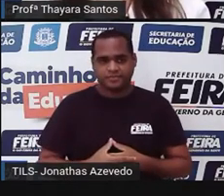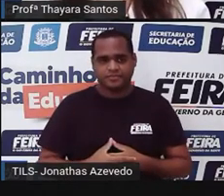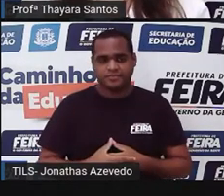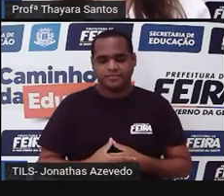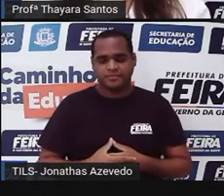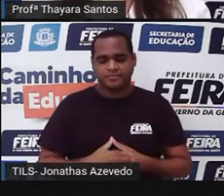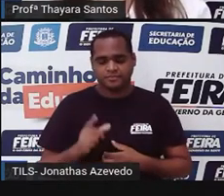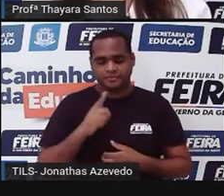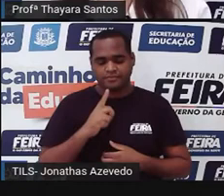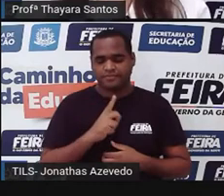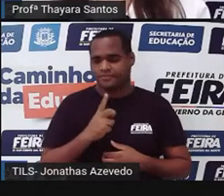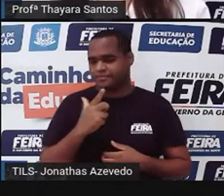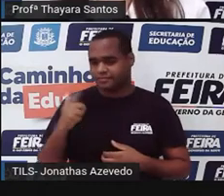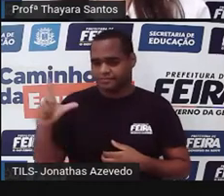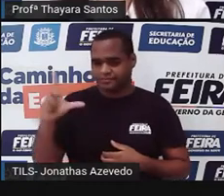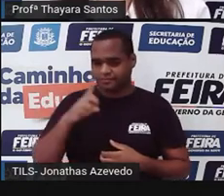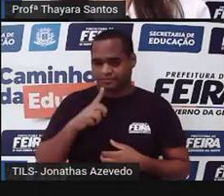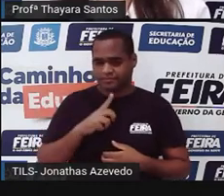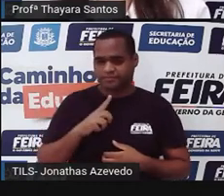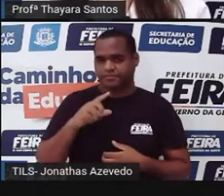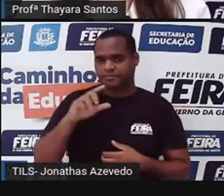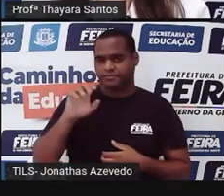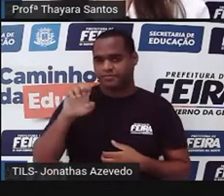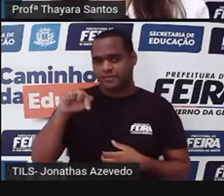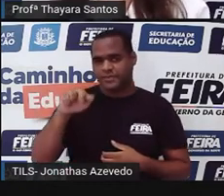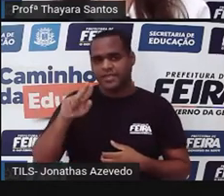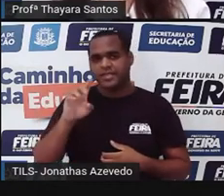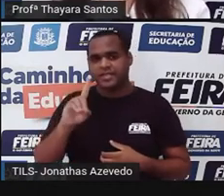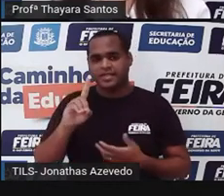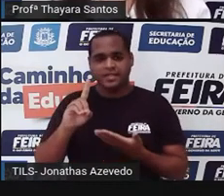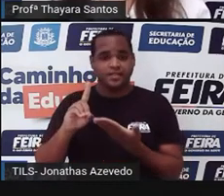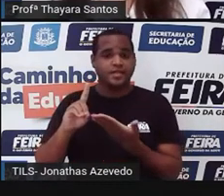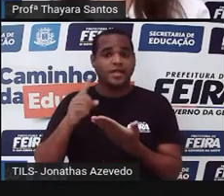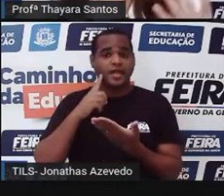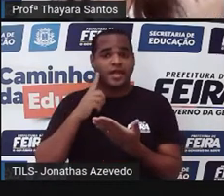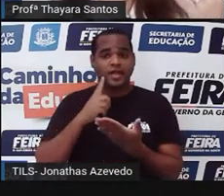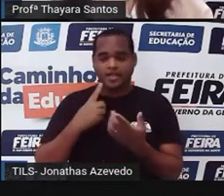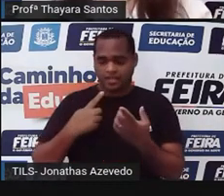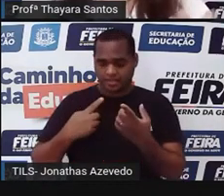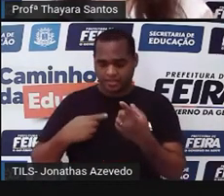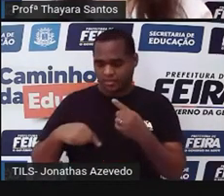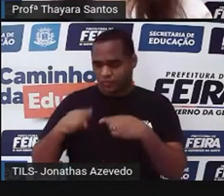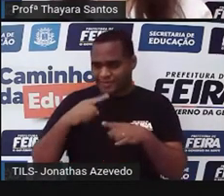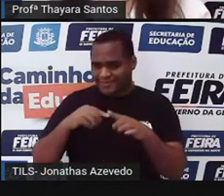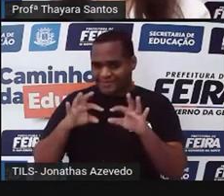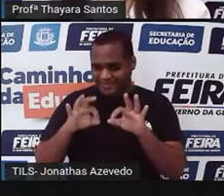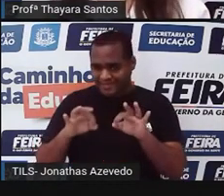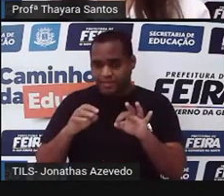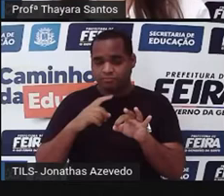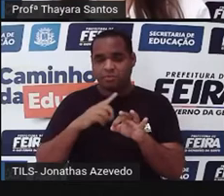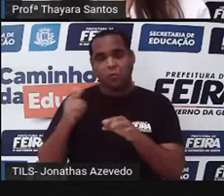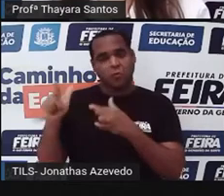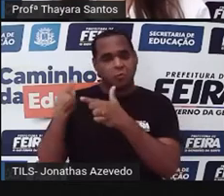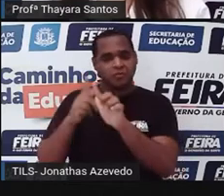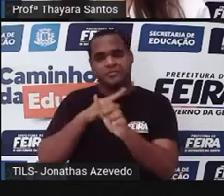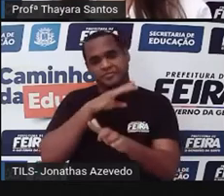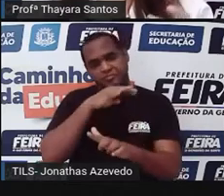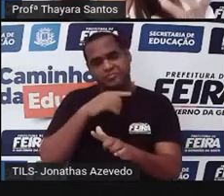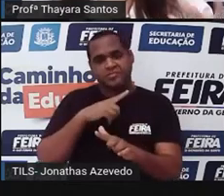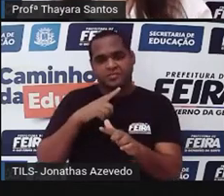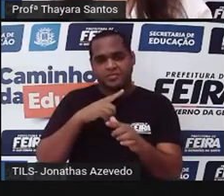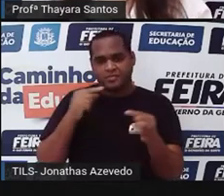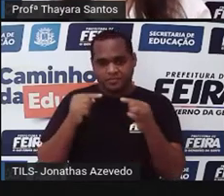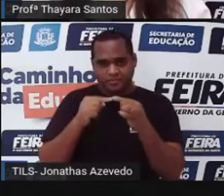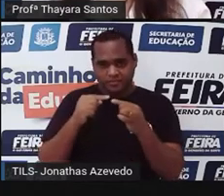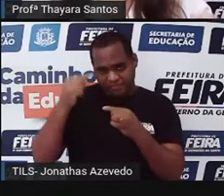Além disso, os equinodermos eles apresentam sistema digestório completo como alguns dos outros animais que a gente já viu, quer dizer que eles